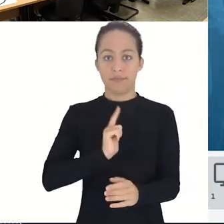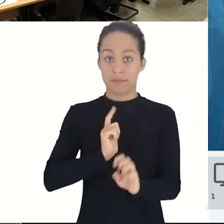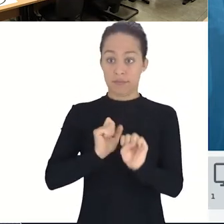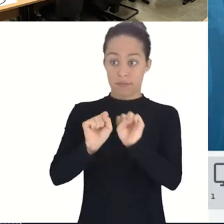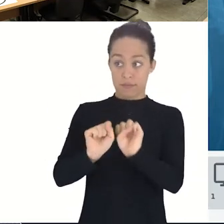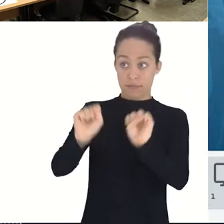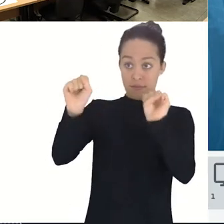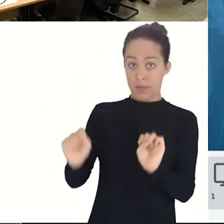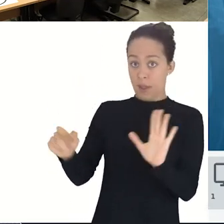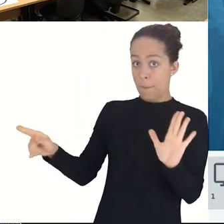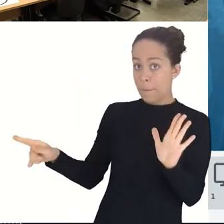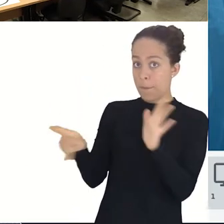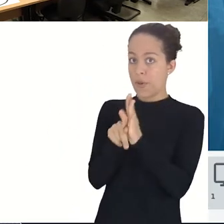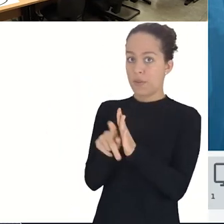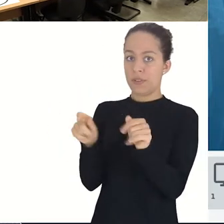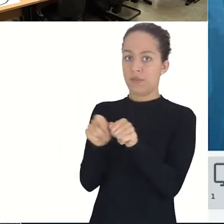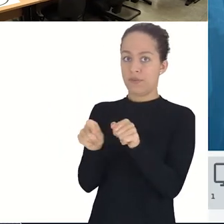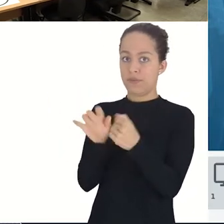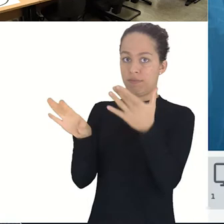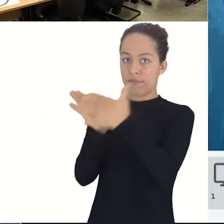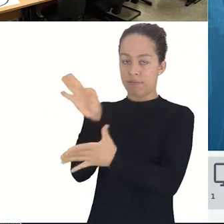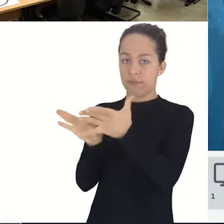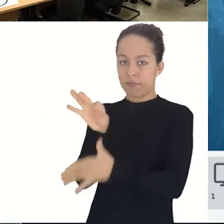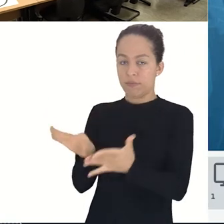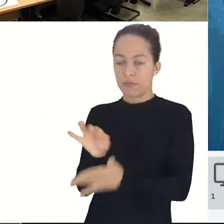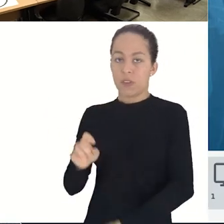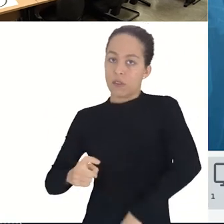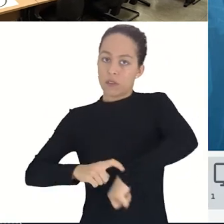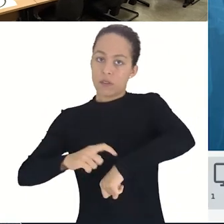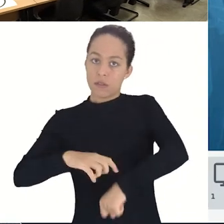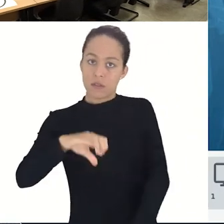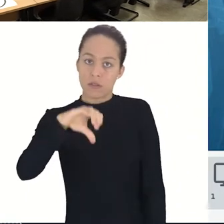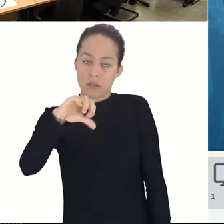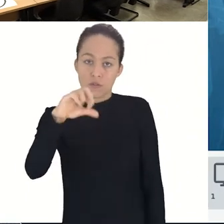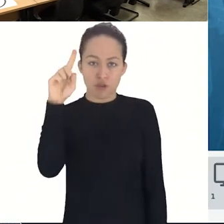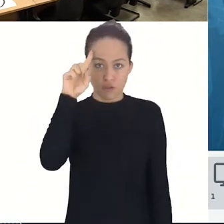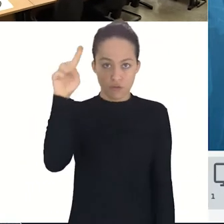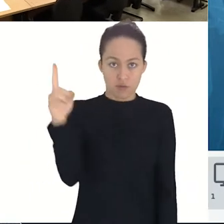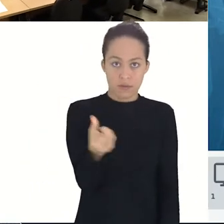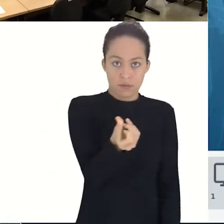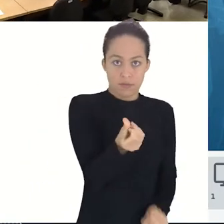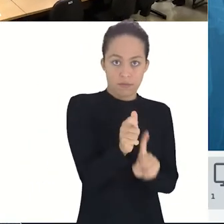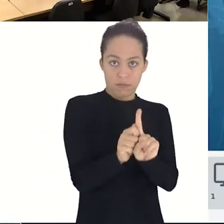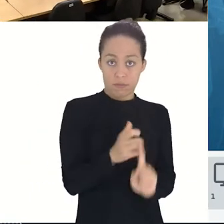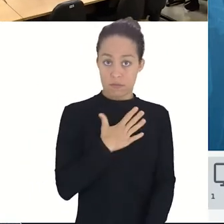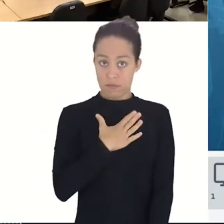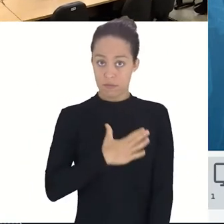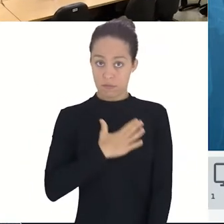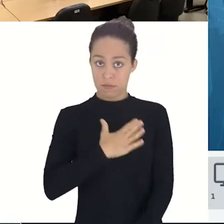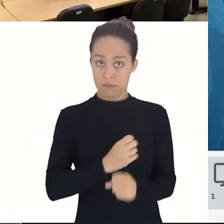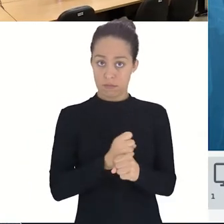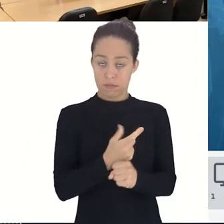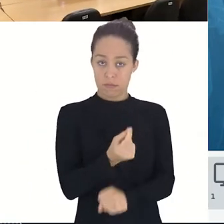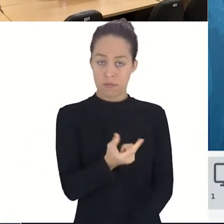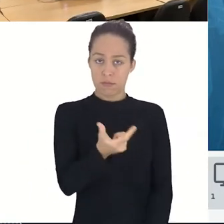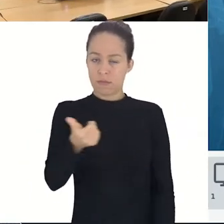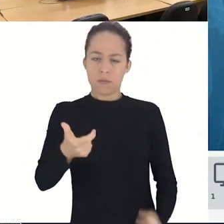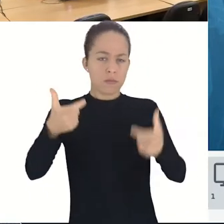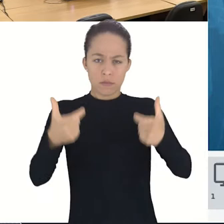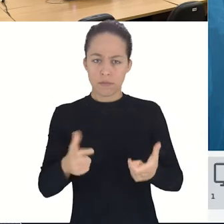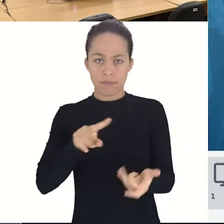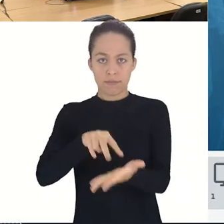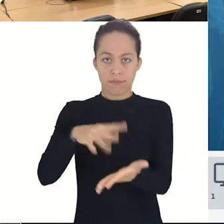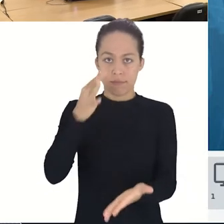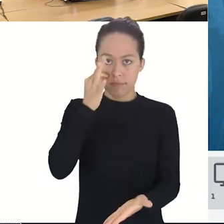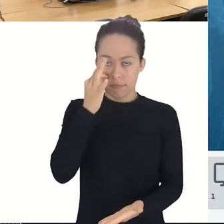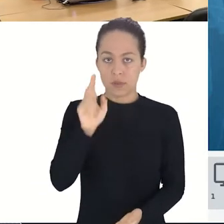via sistema específico para este fim, às 9 horas do dia 6 de agosto de 2021, no Cefor. Os